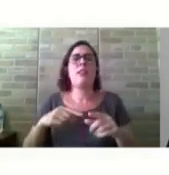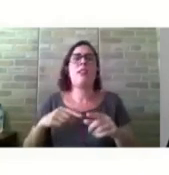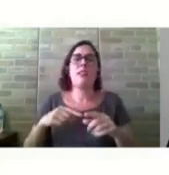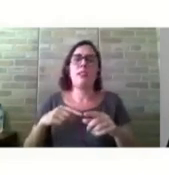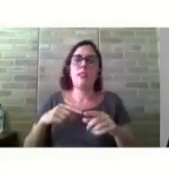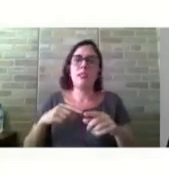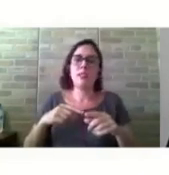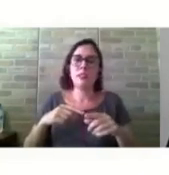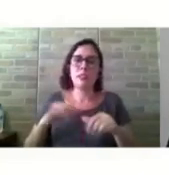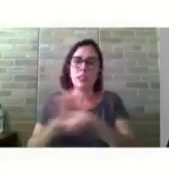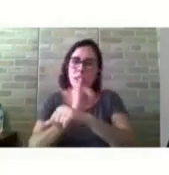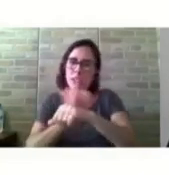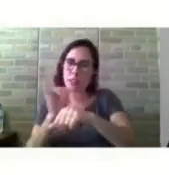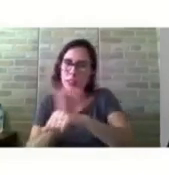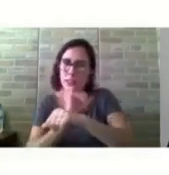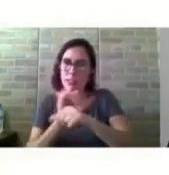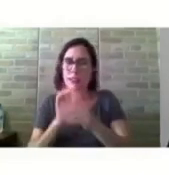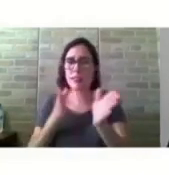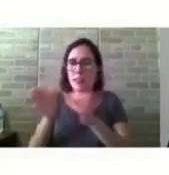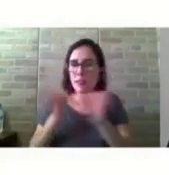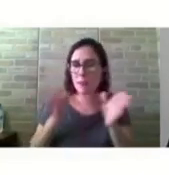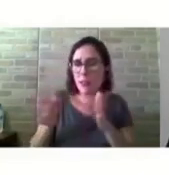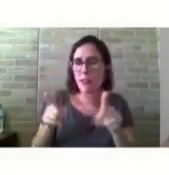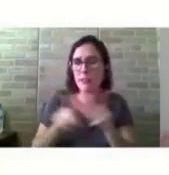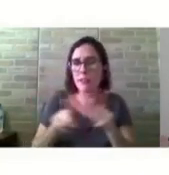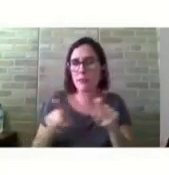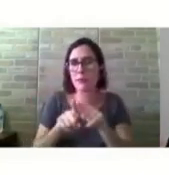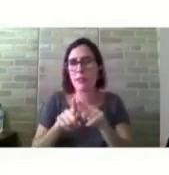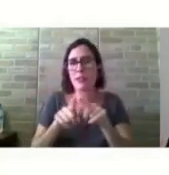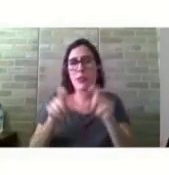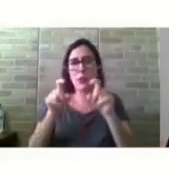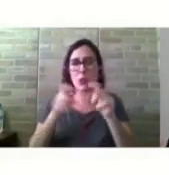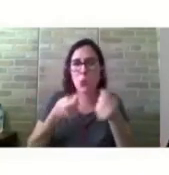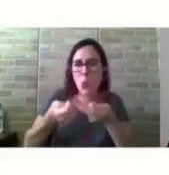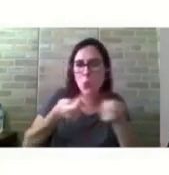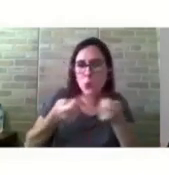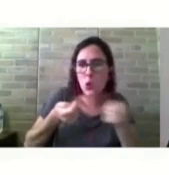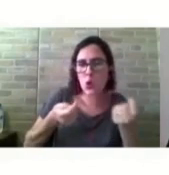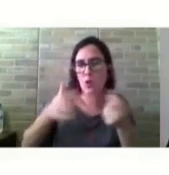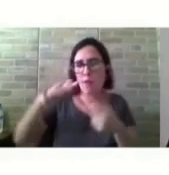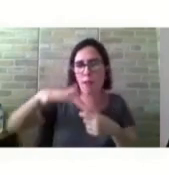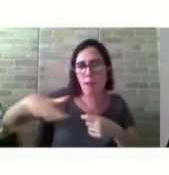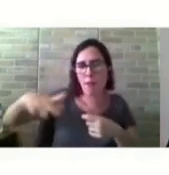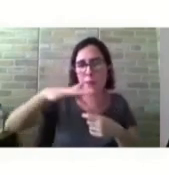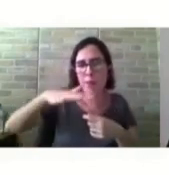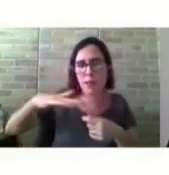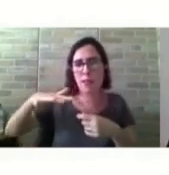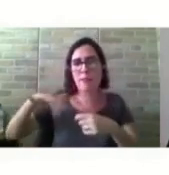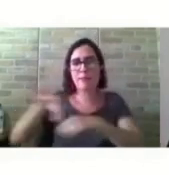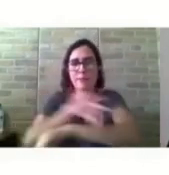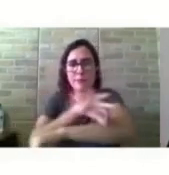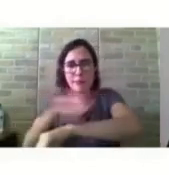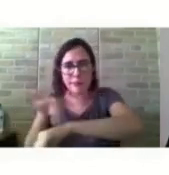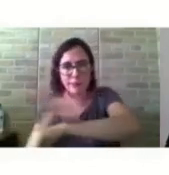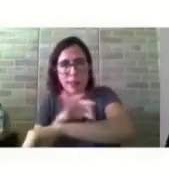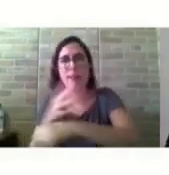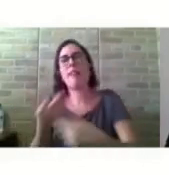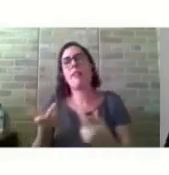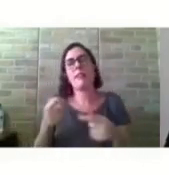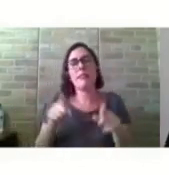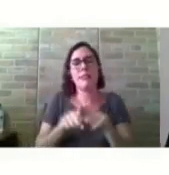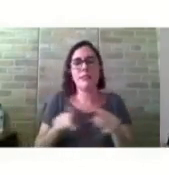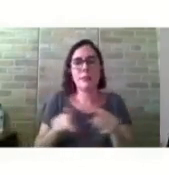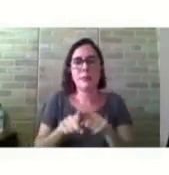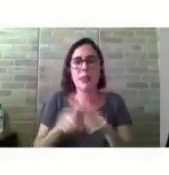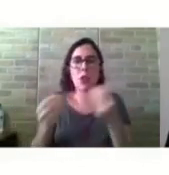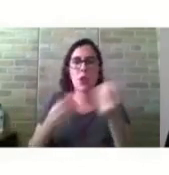computador, sistemas de controle do ambiente, projetos arquitetônicos, órteses, próteses, adequação postural,